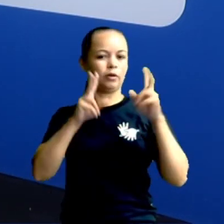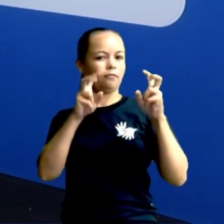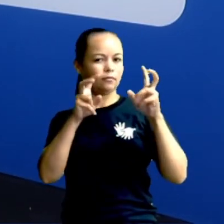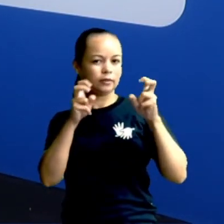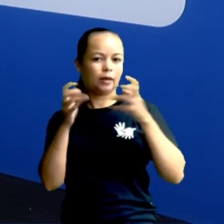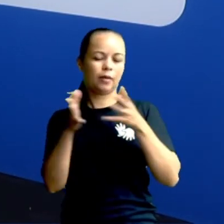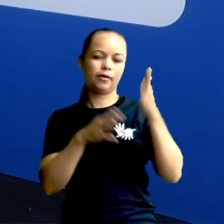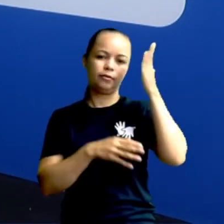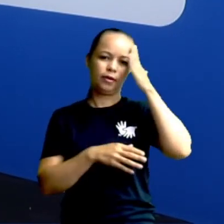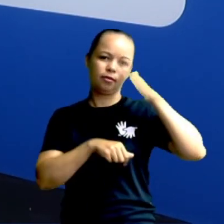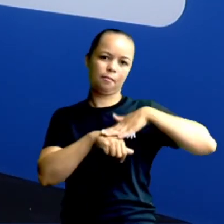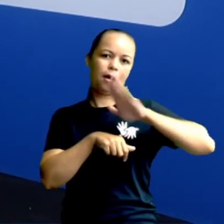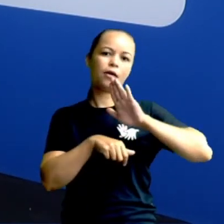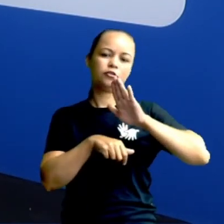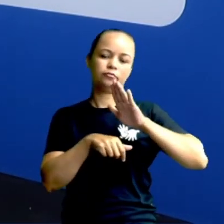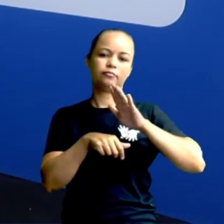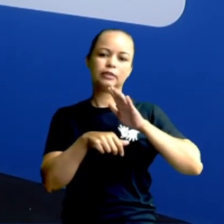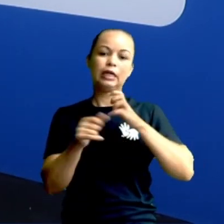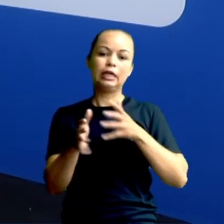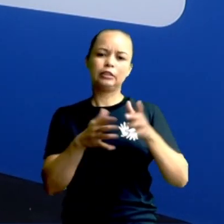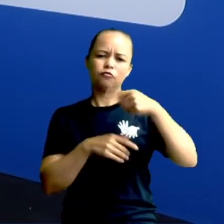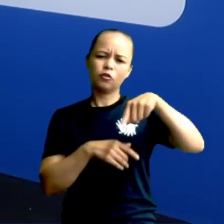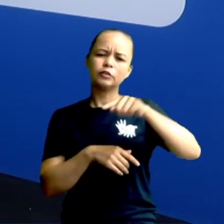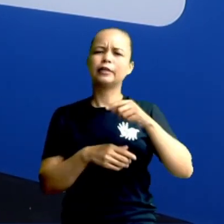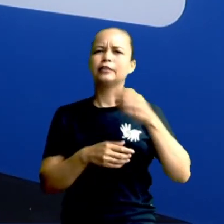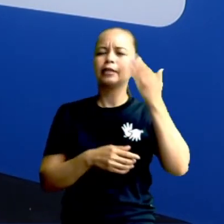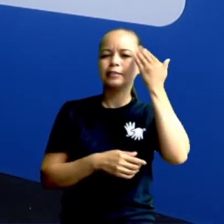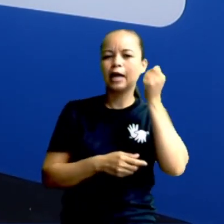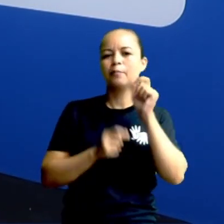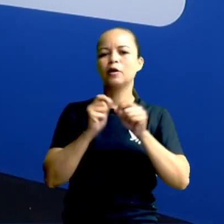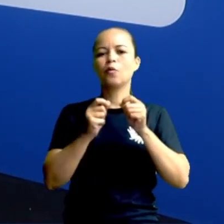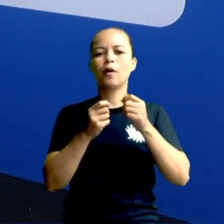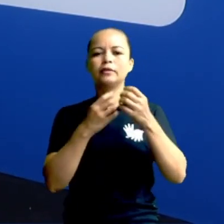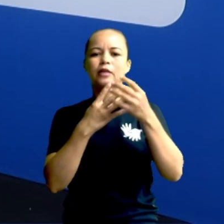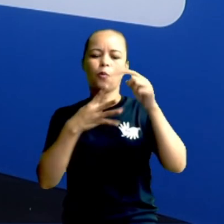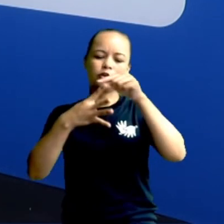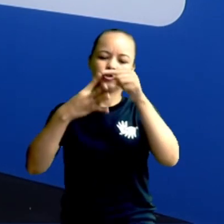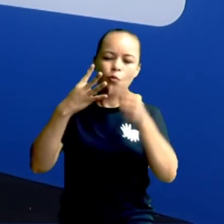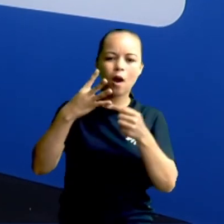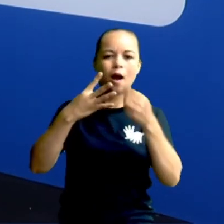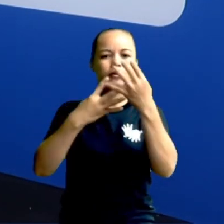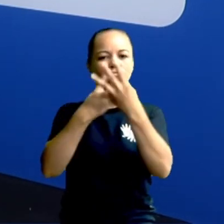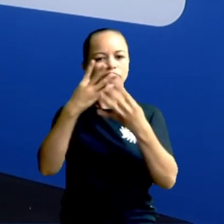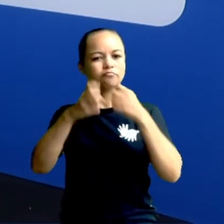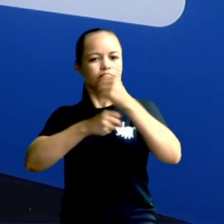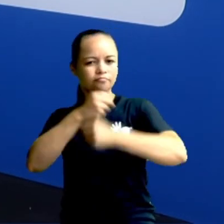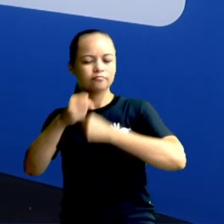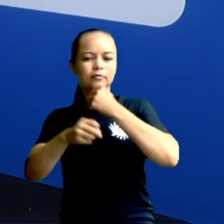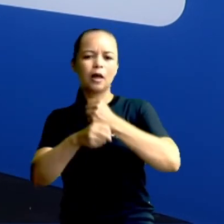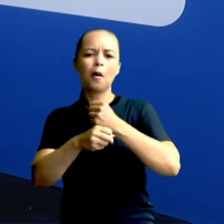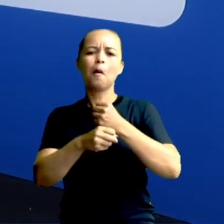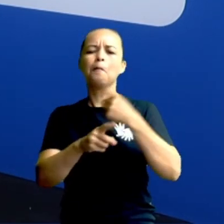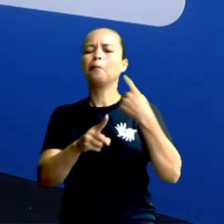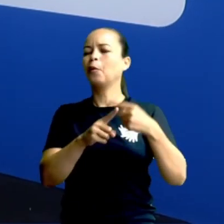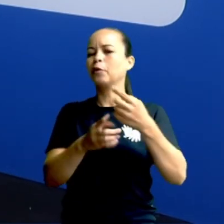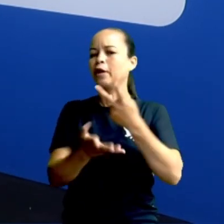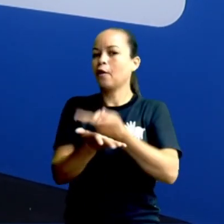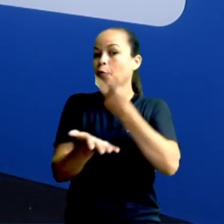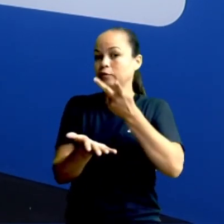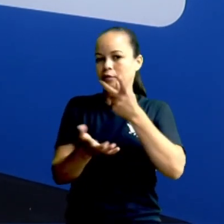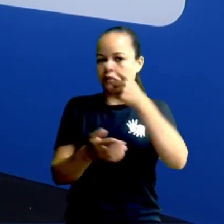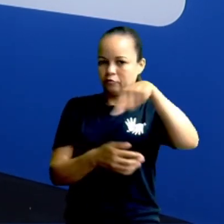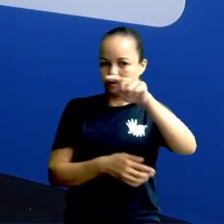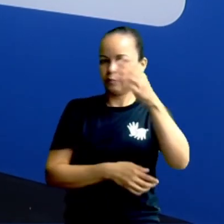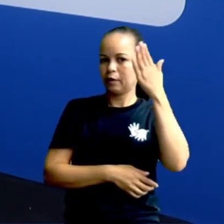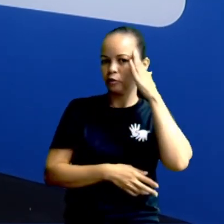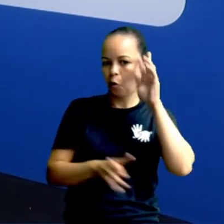e entender melhor. Mas, pelo menos, você já consegue dizer quais são as estações do ano, por que que isso acontece. Quem prestou atenção na aula